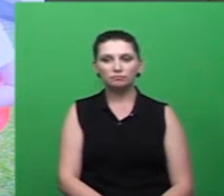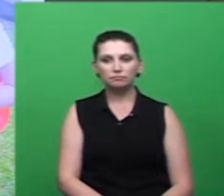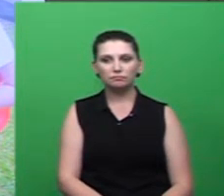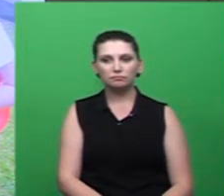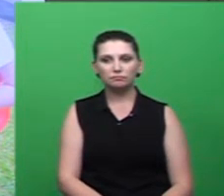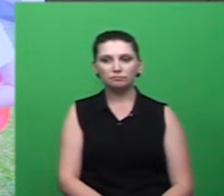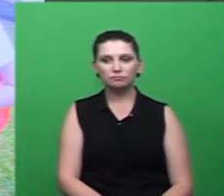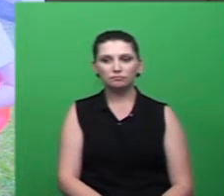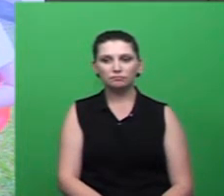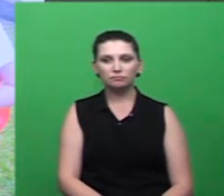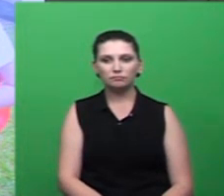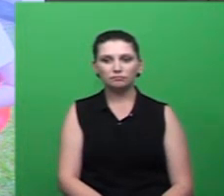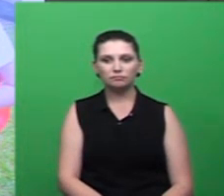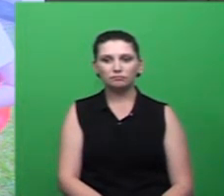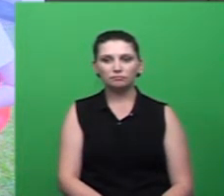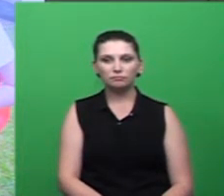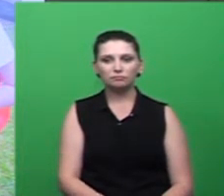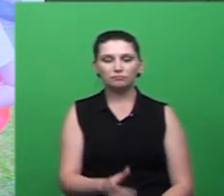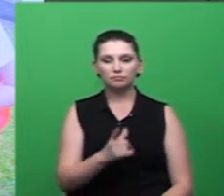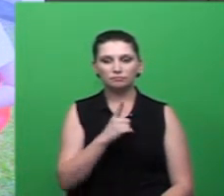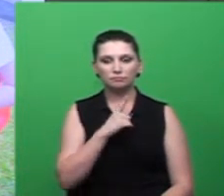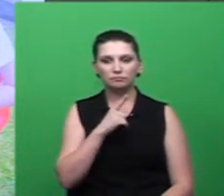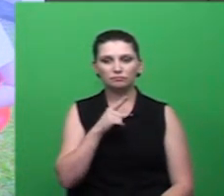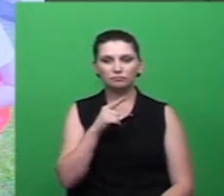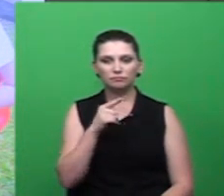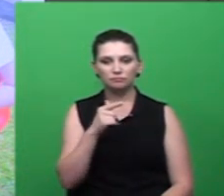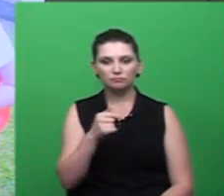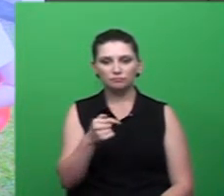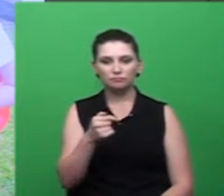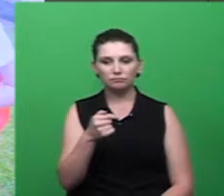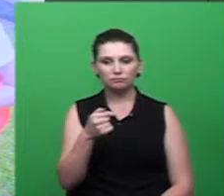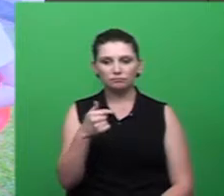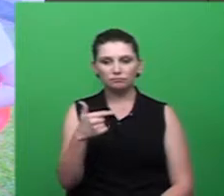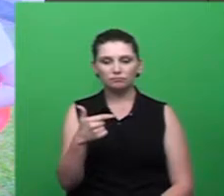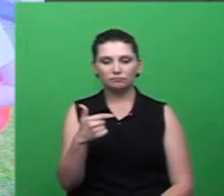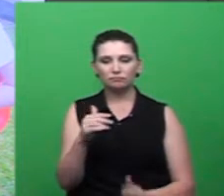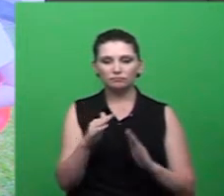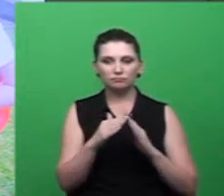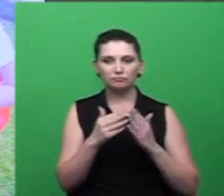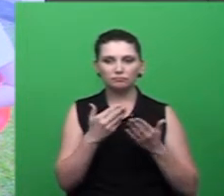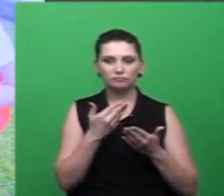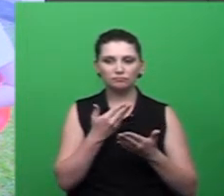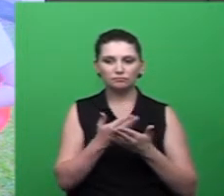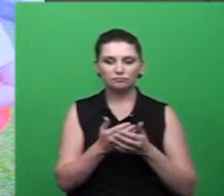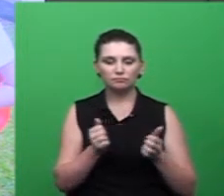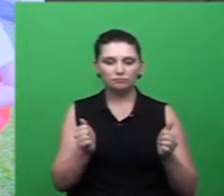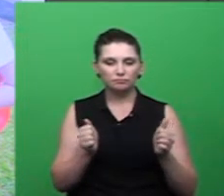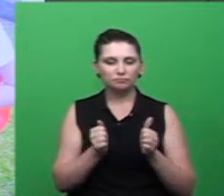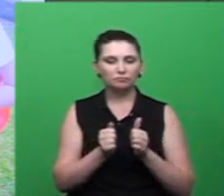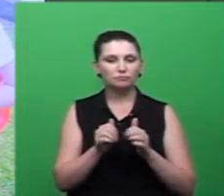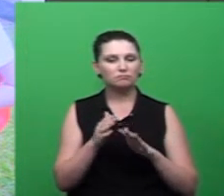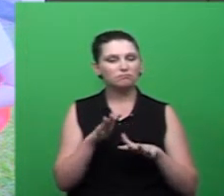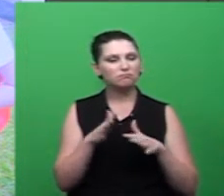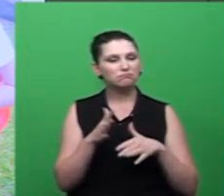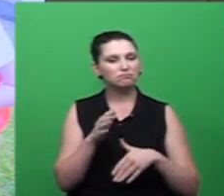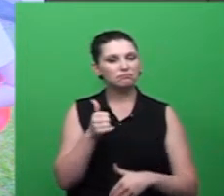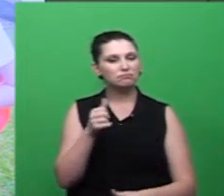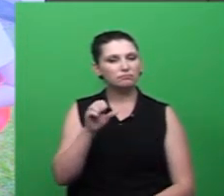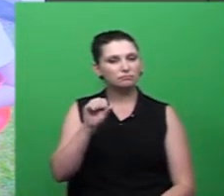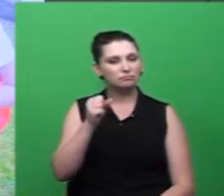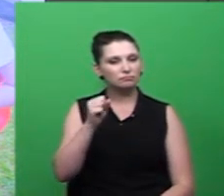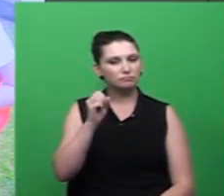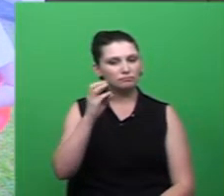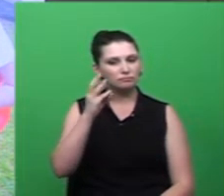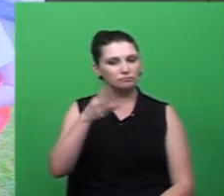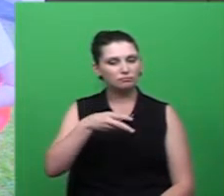como eu falei, são 72 escolas no município, são aproximadamente 18 mil estudantes e